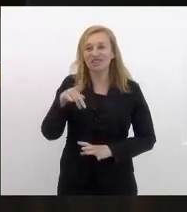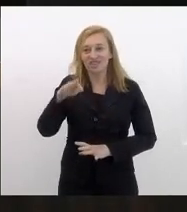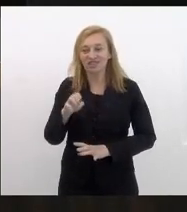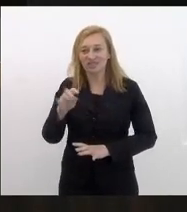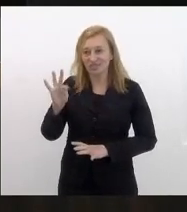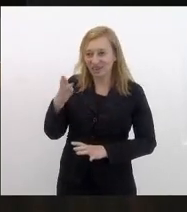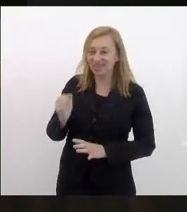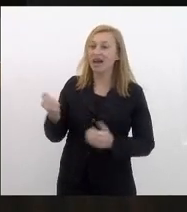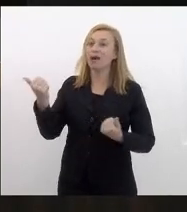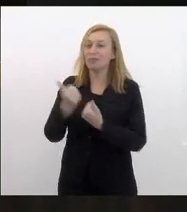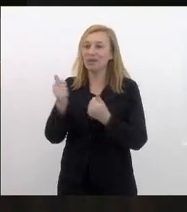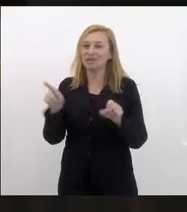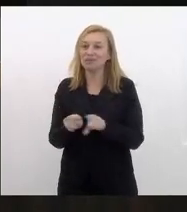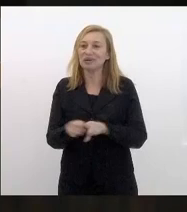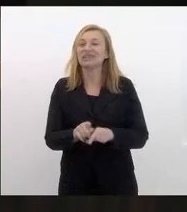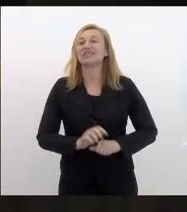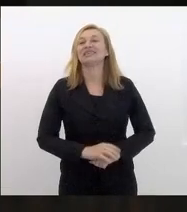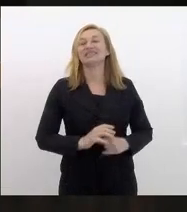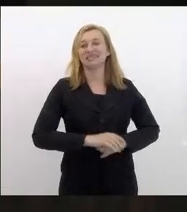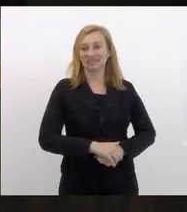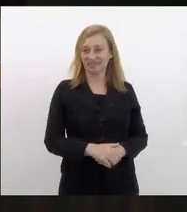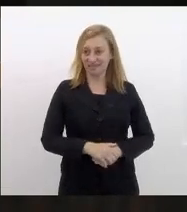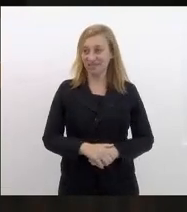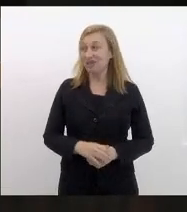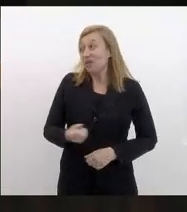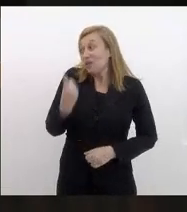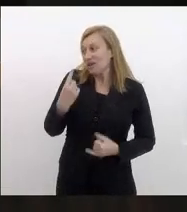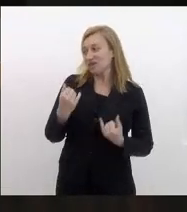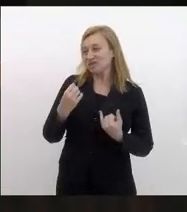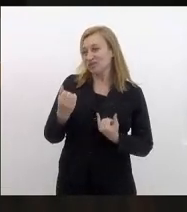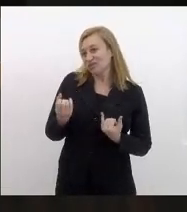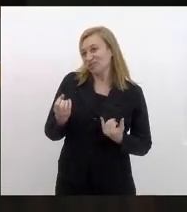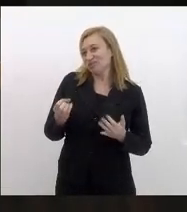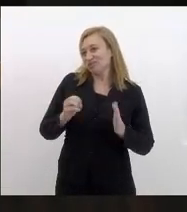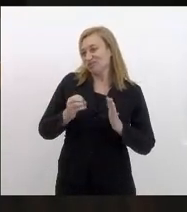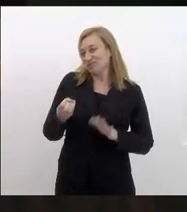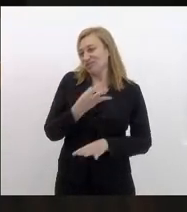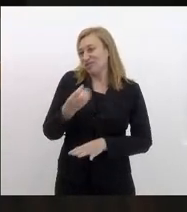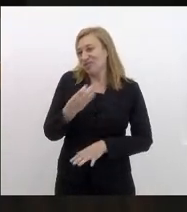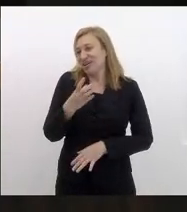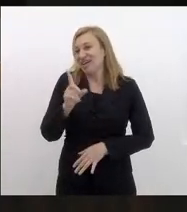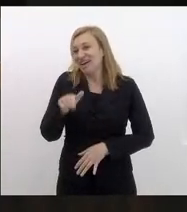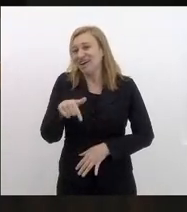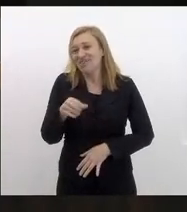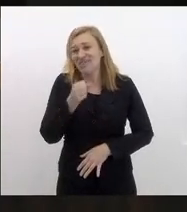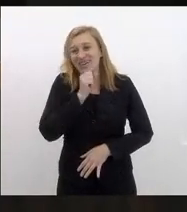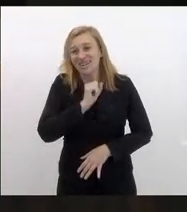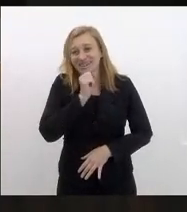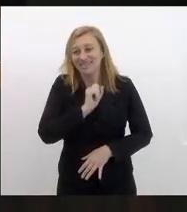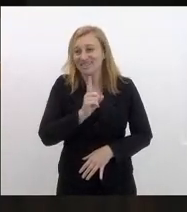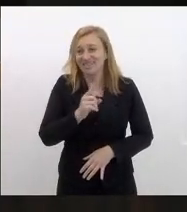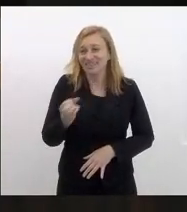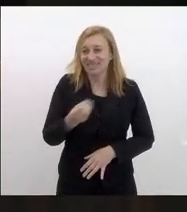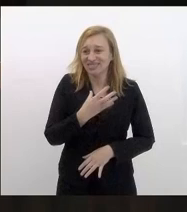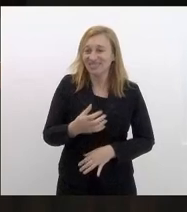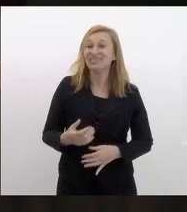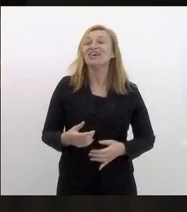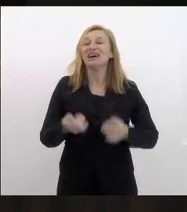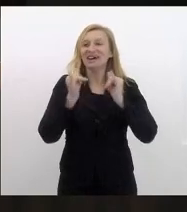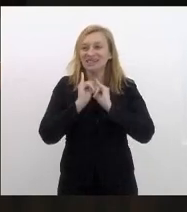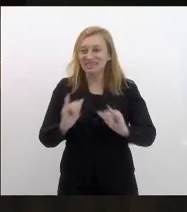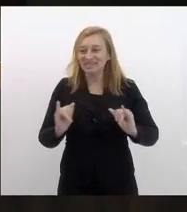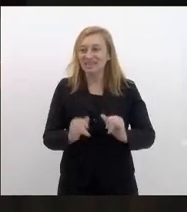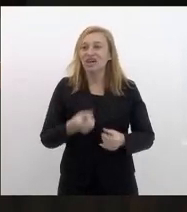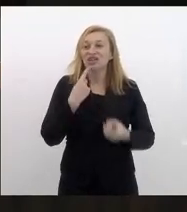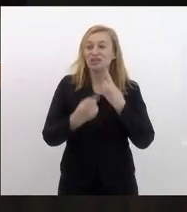apoia o ex novo é velho ficou velho agora não é mais novo anuncio em